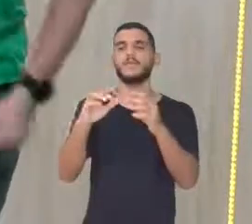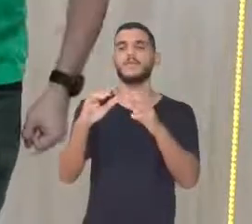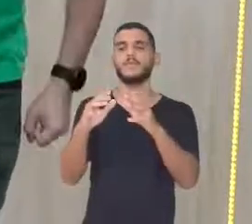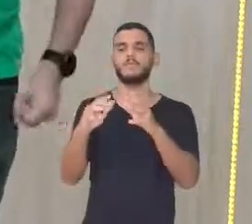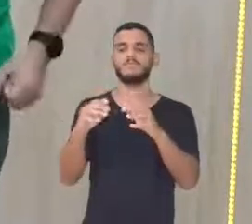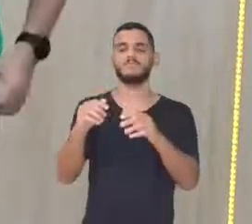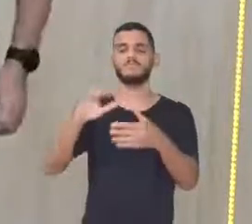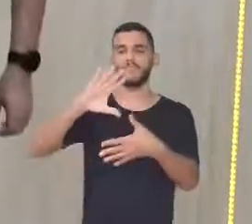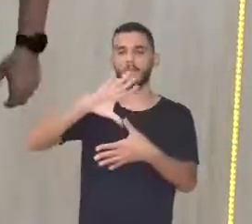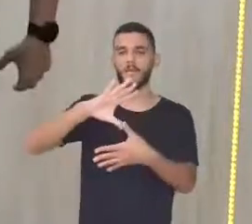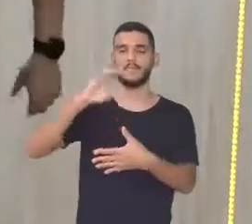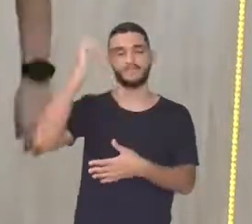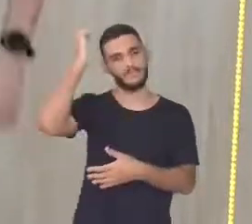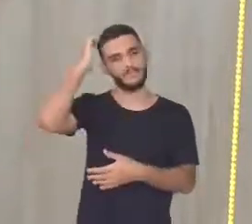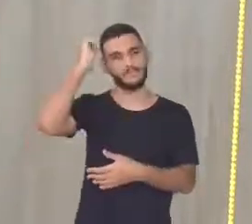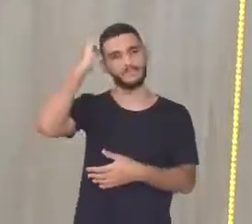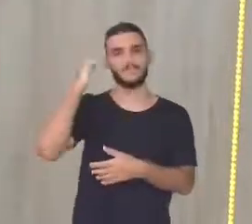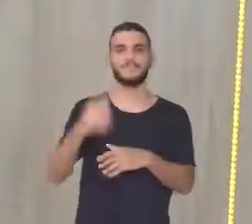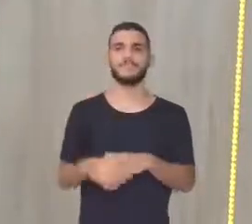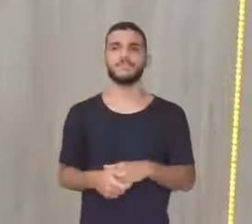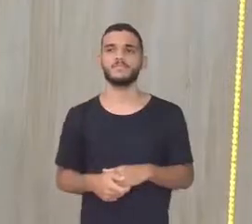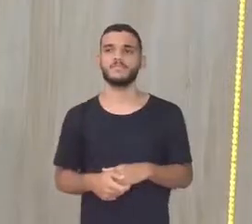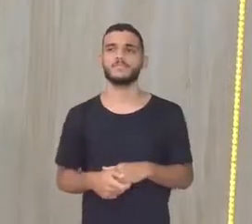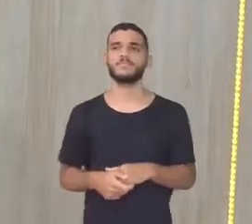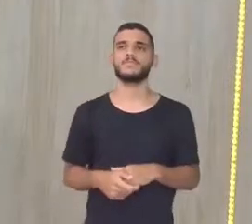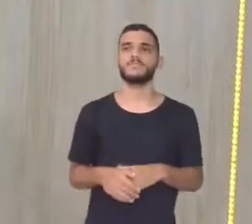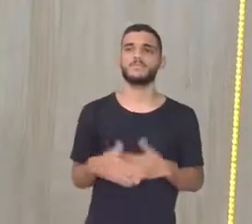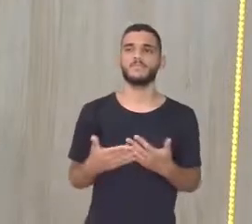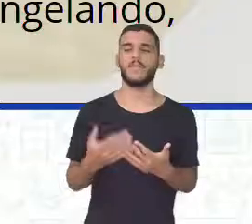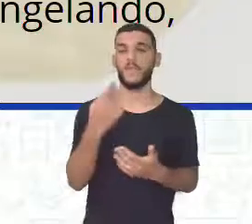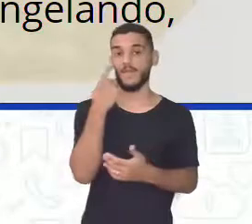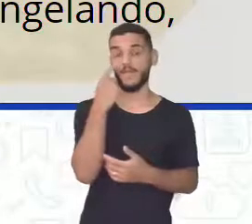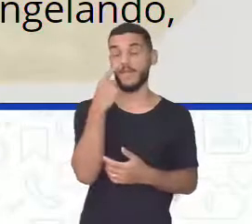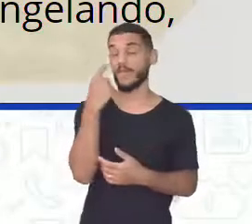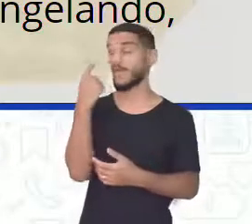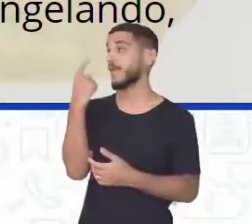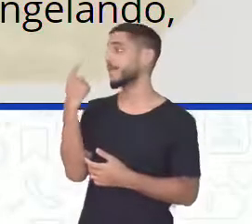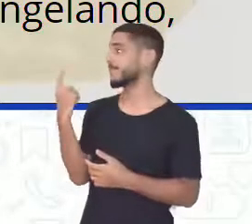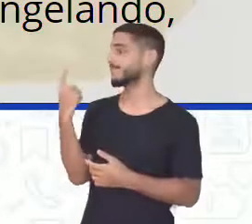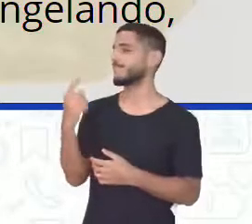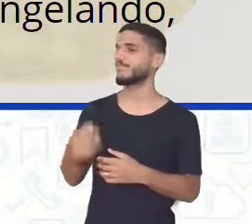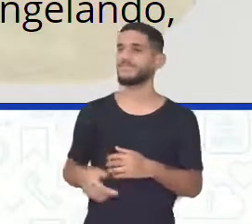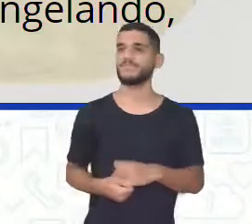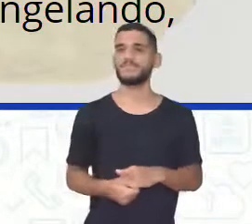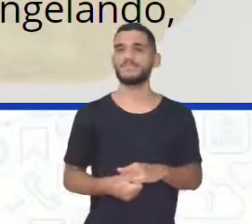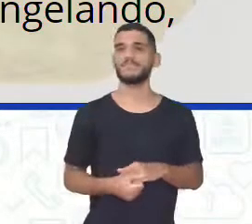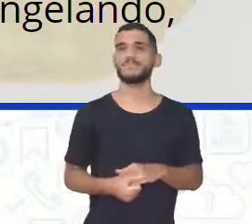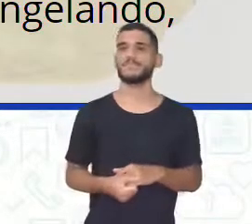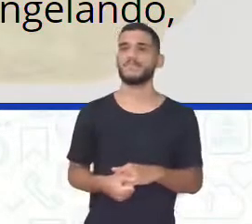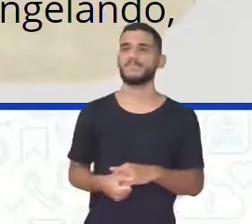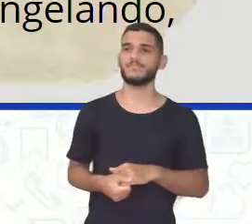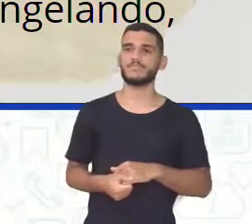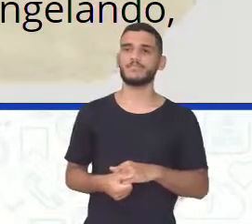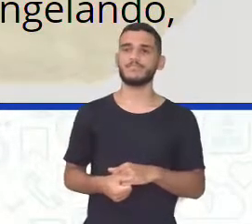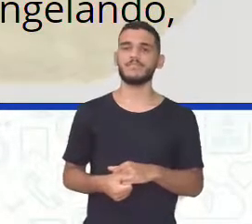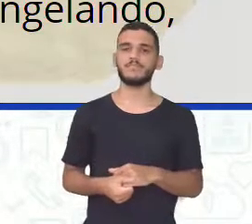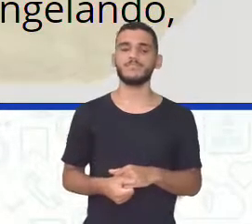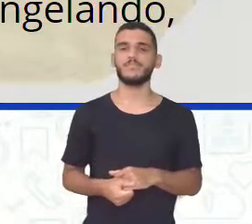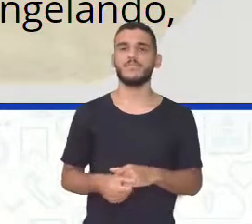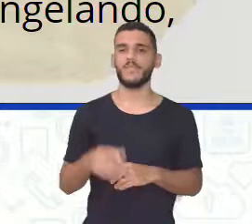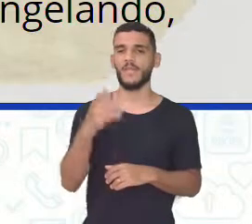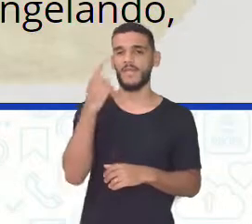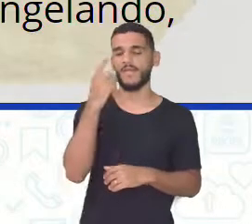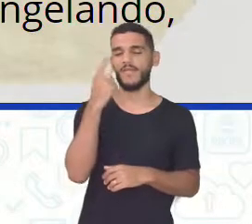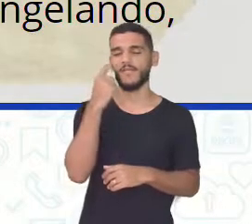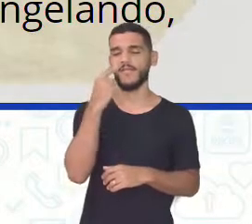Mais adiante Eu trago o seguinte Tela cheia Juninho Play Ó Olha aquele mapa ali Aquele mapazinho preto